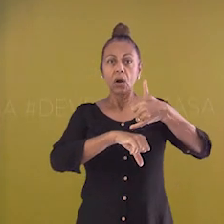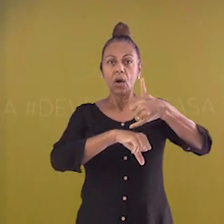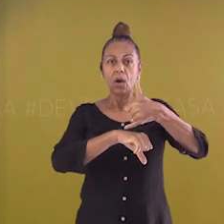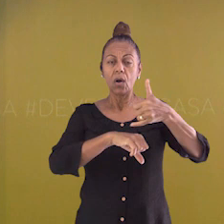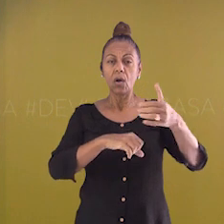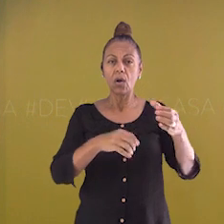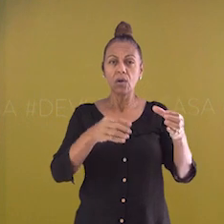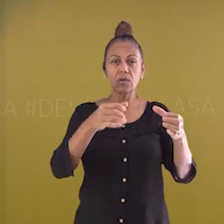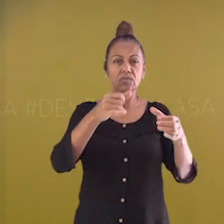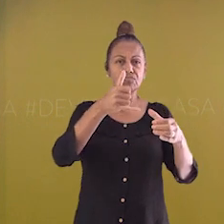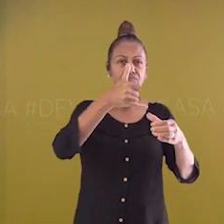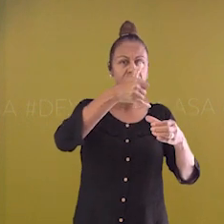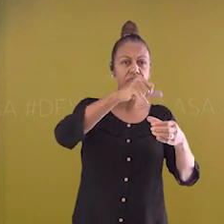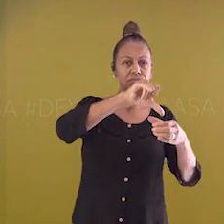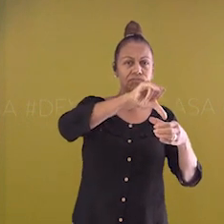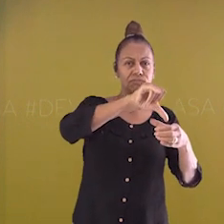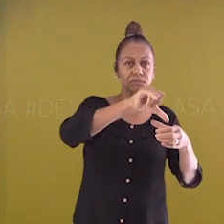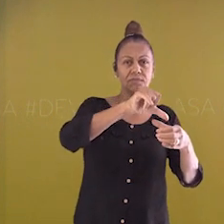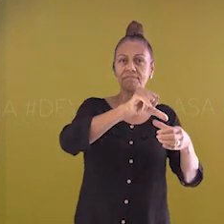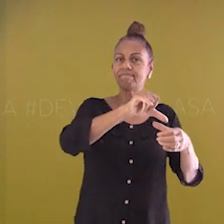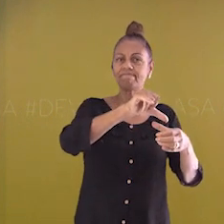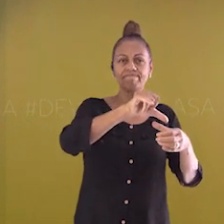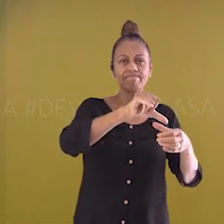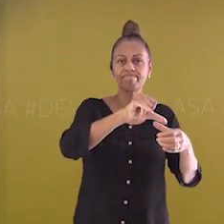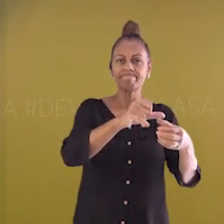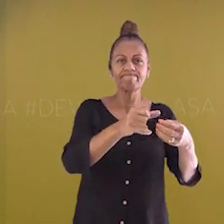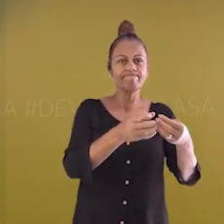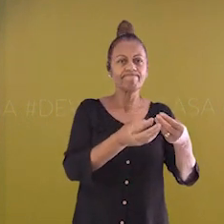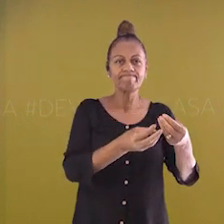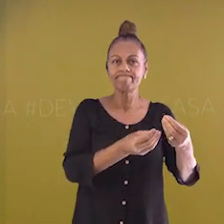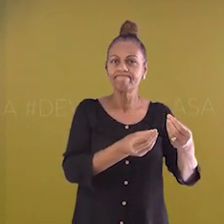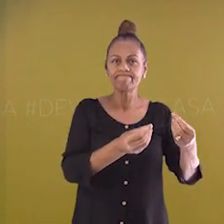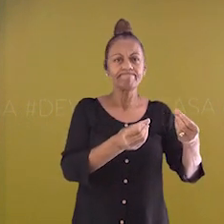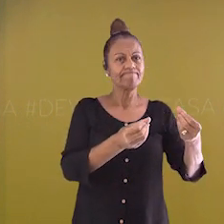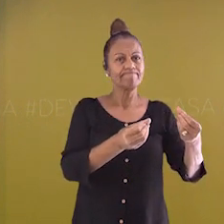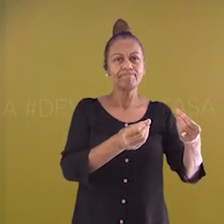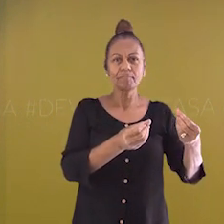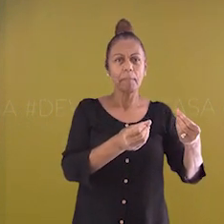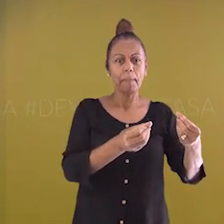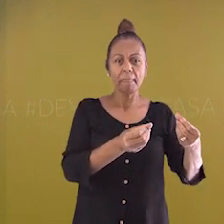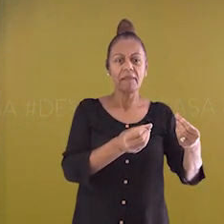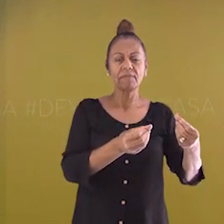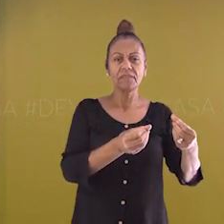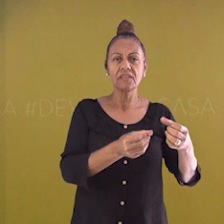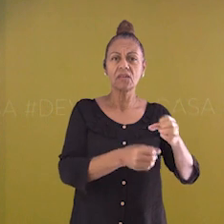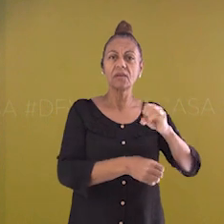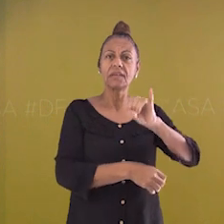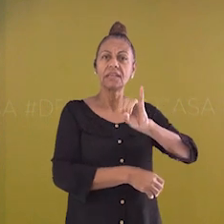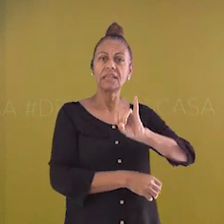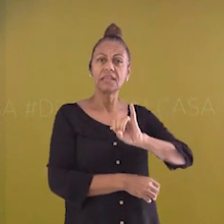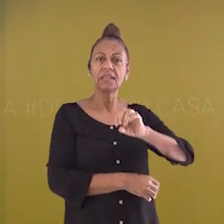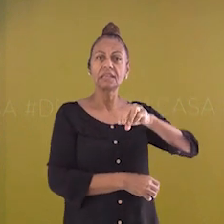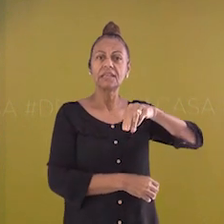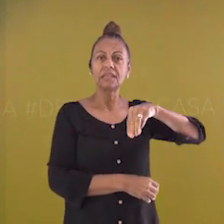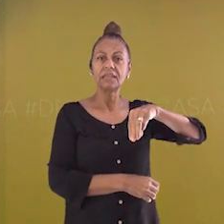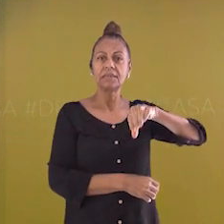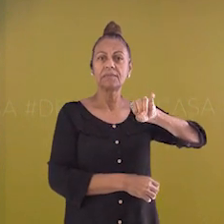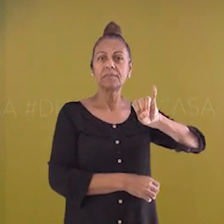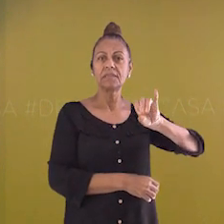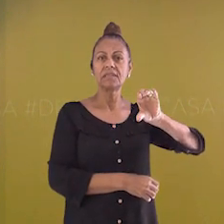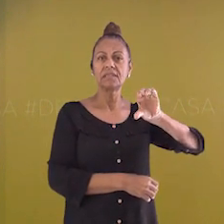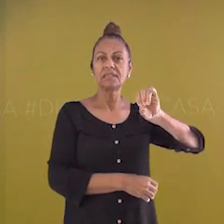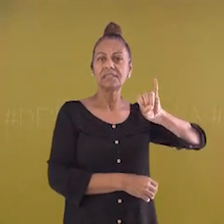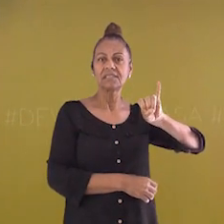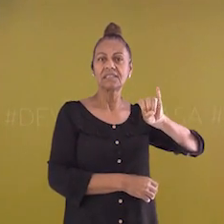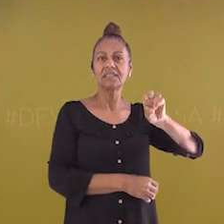ver que tanto a areia quanto o óleo não se dissolveram na água. Ou seja, eles são imissíveis em